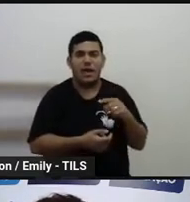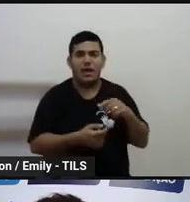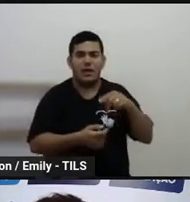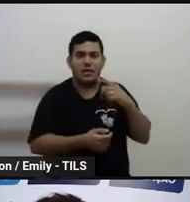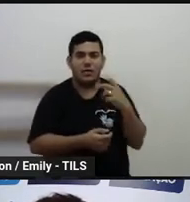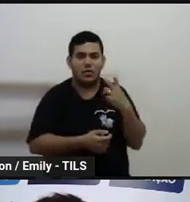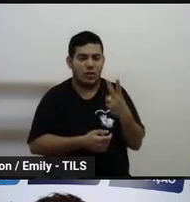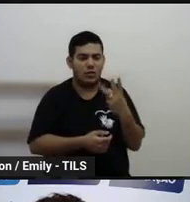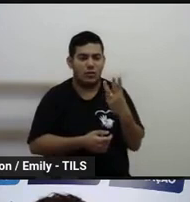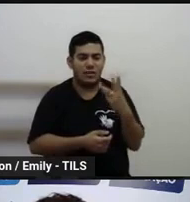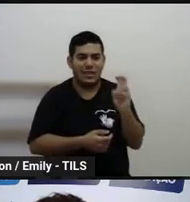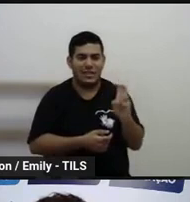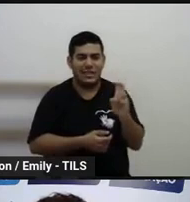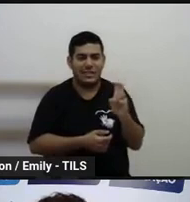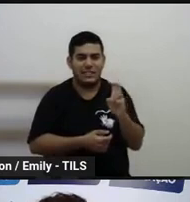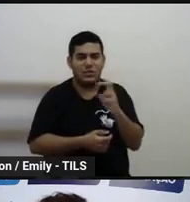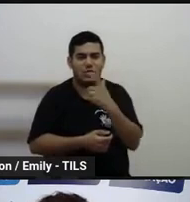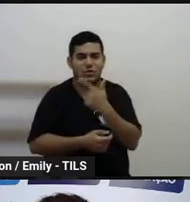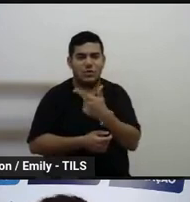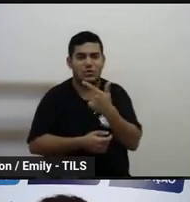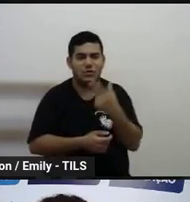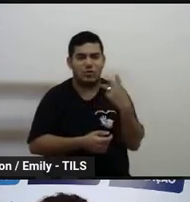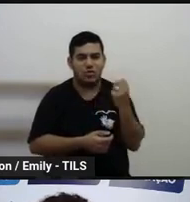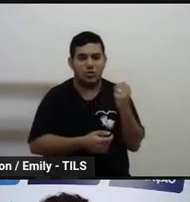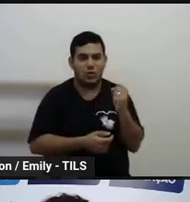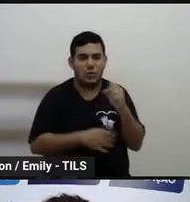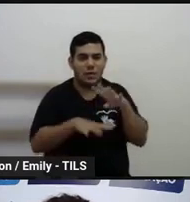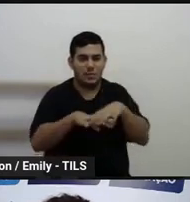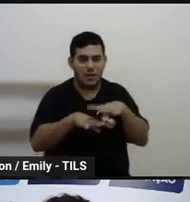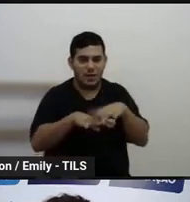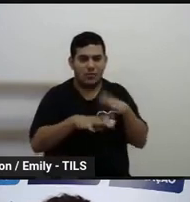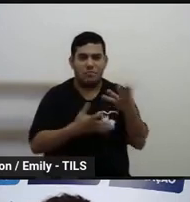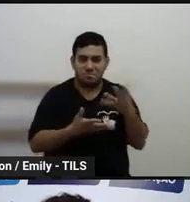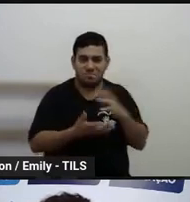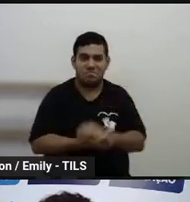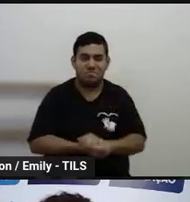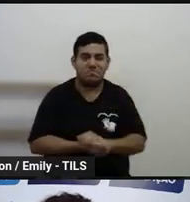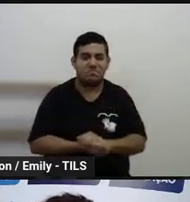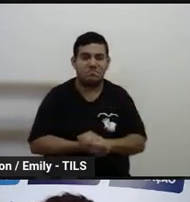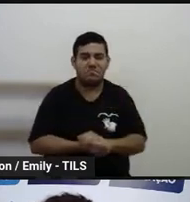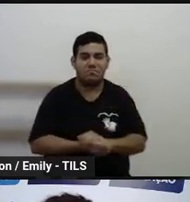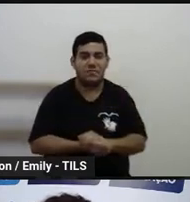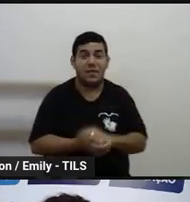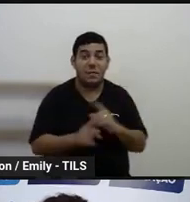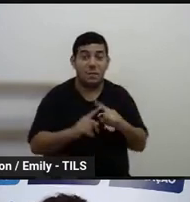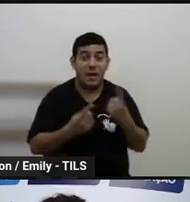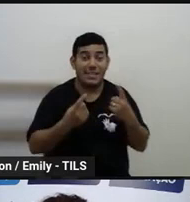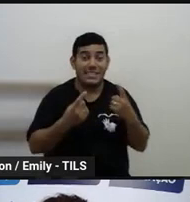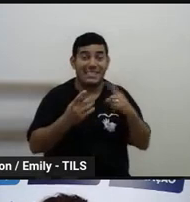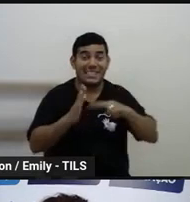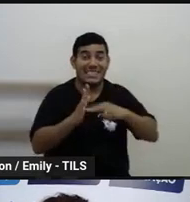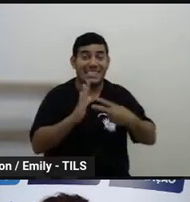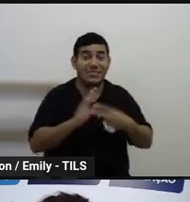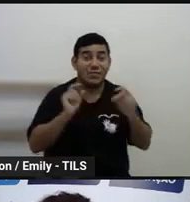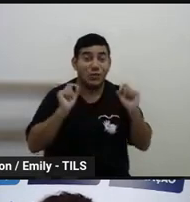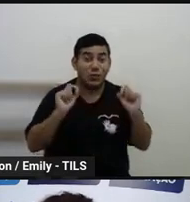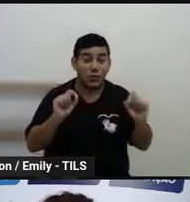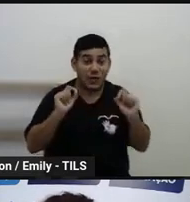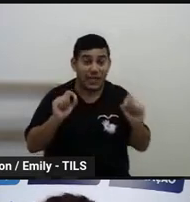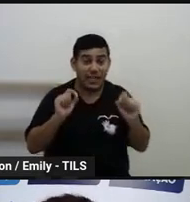em língua portuguesa, matemática 228. Mas o que é que quer dizer essa